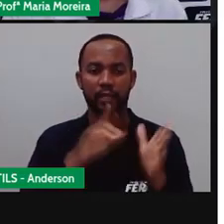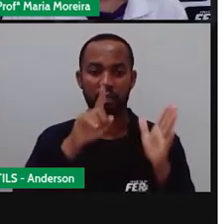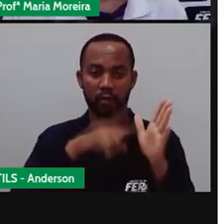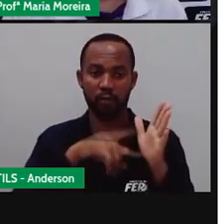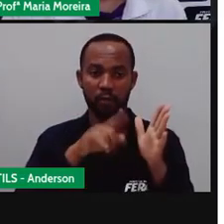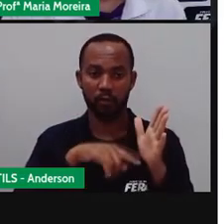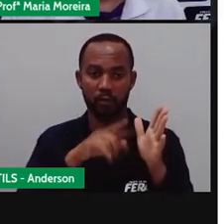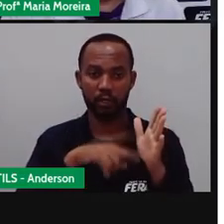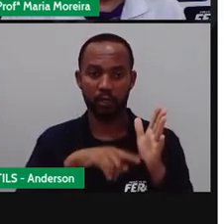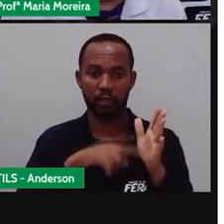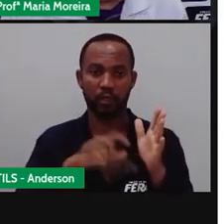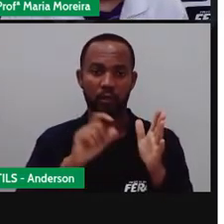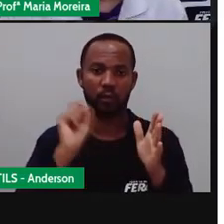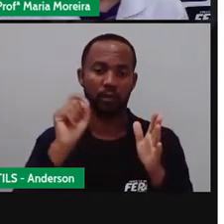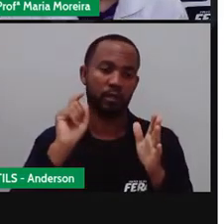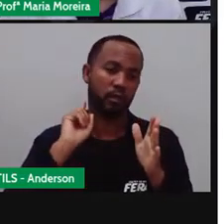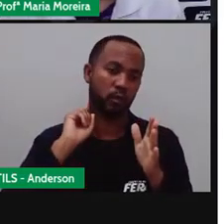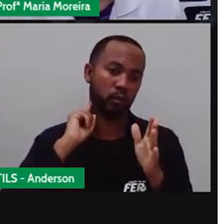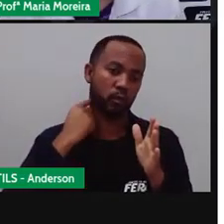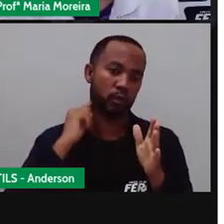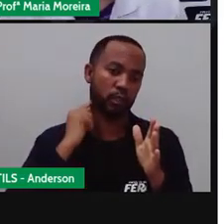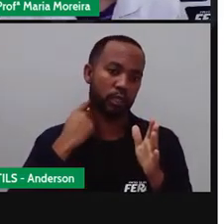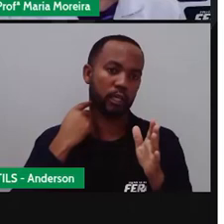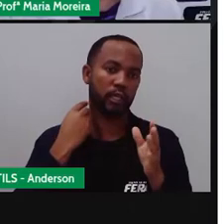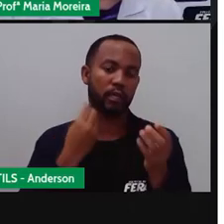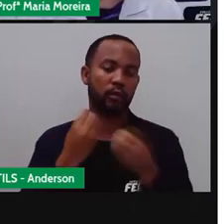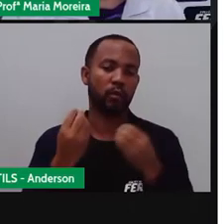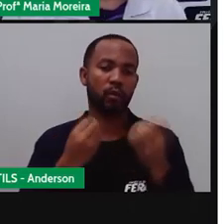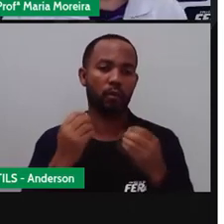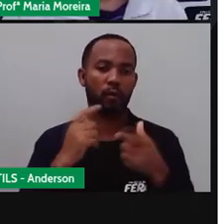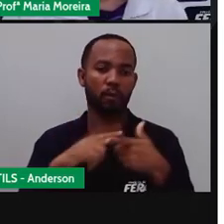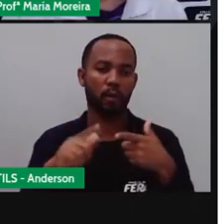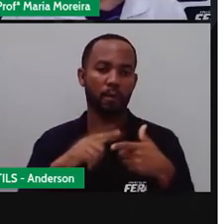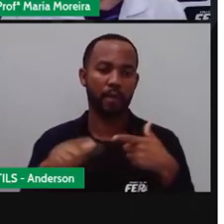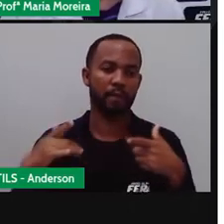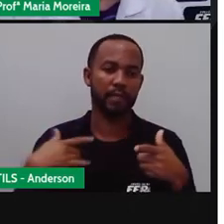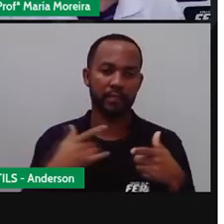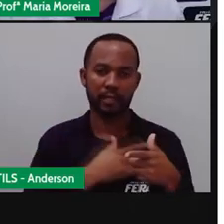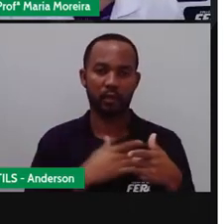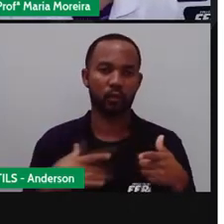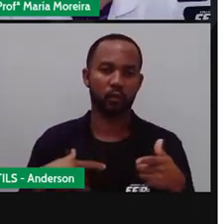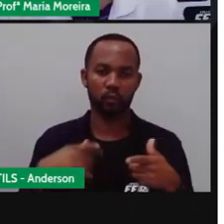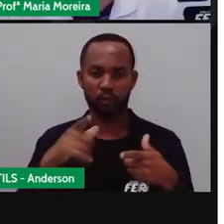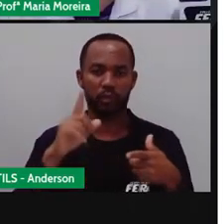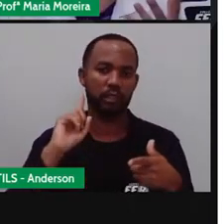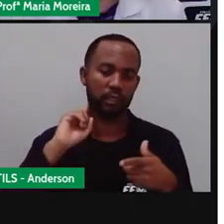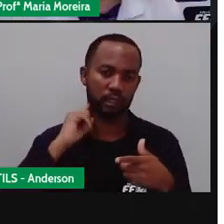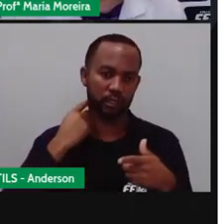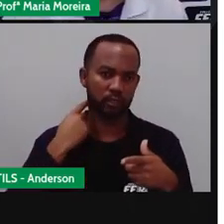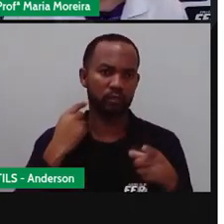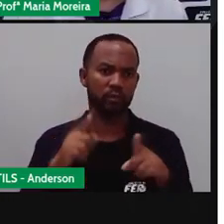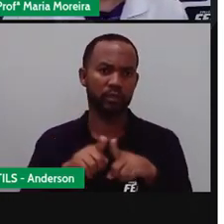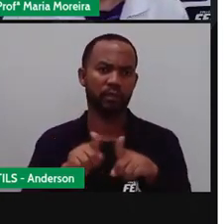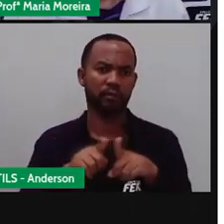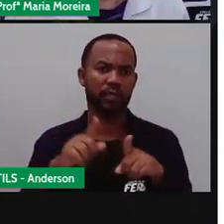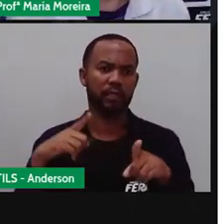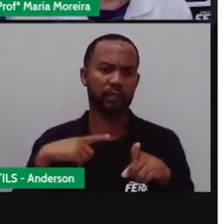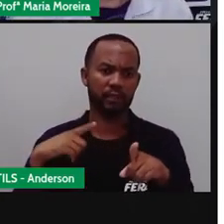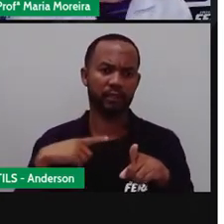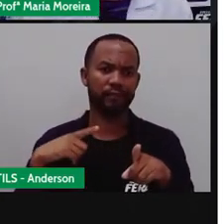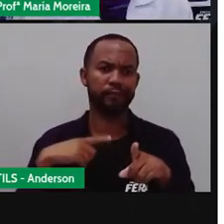impacto ambiental Equivale a diminuir os problemas de saúde Que o lixo mal acondicionado Ele traz